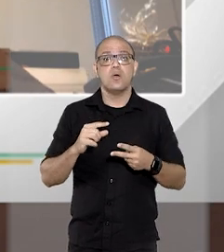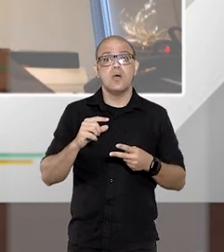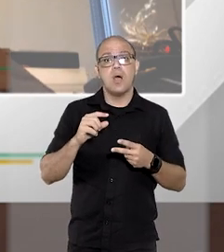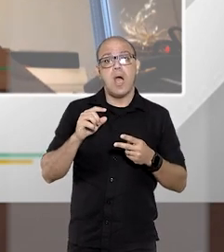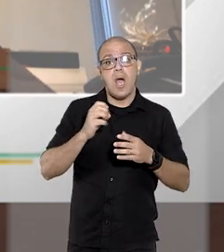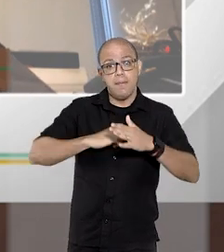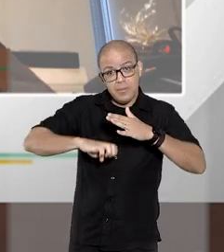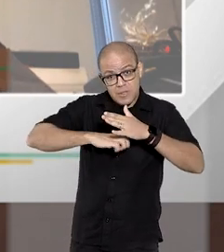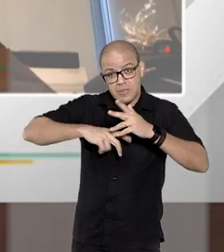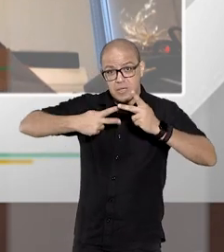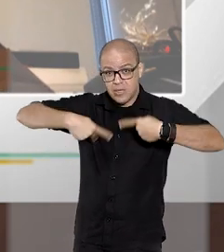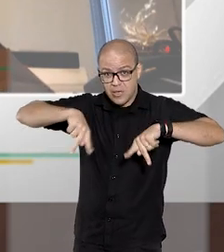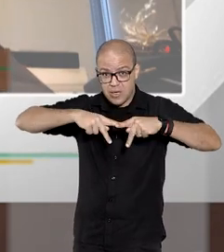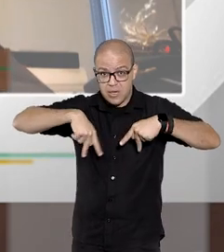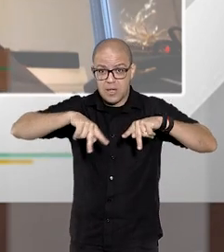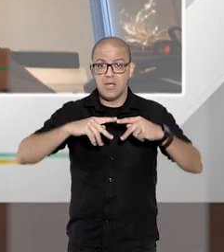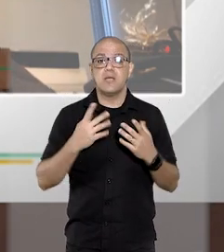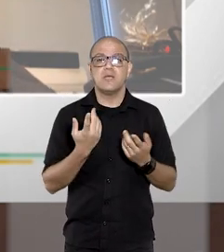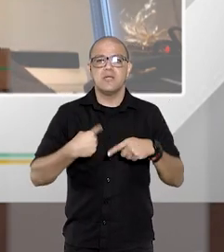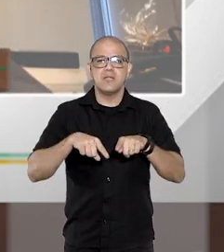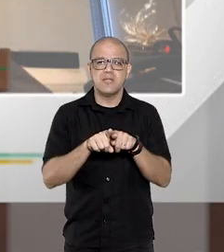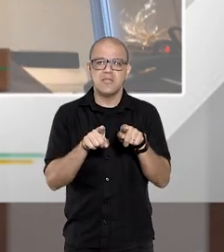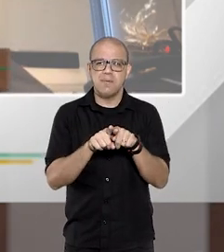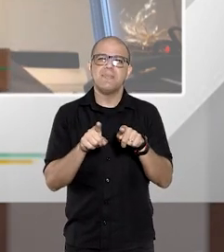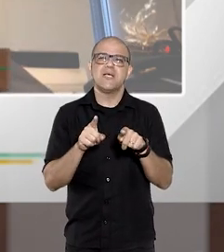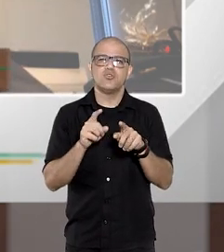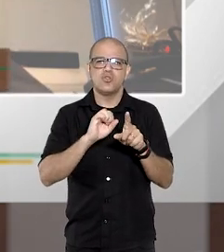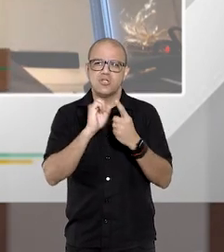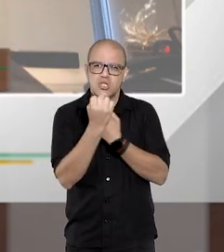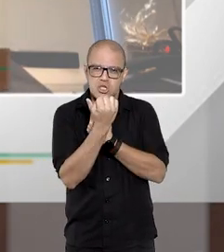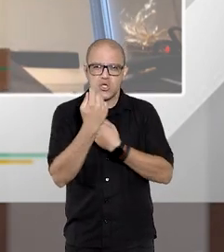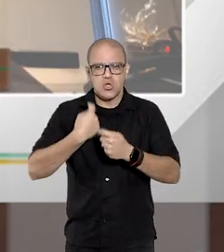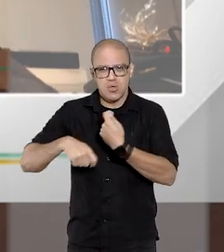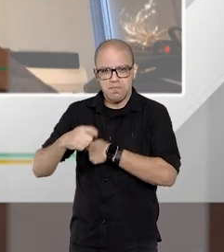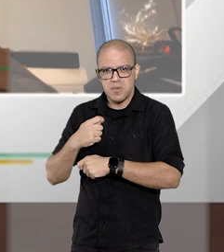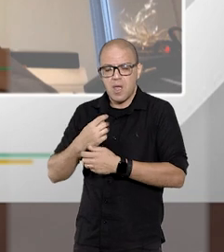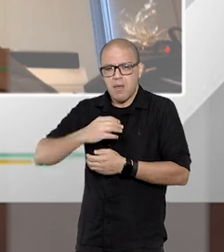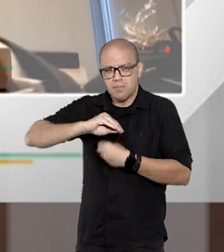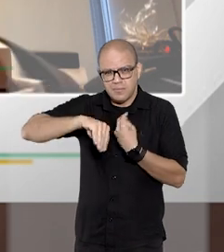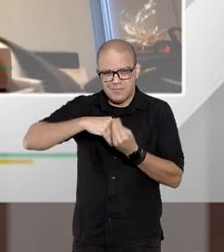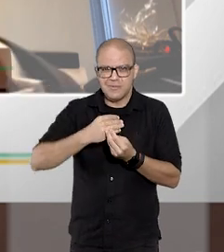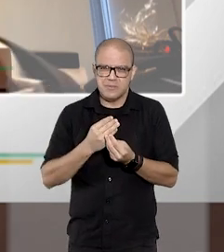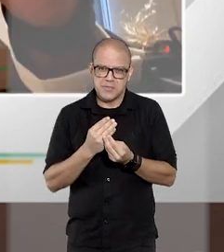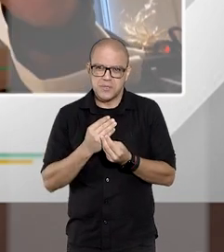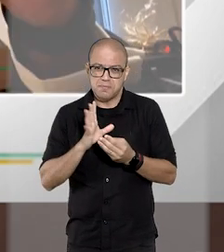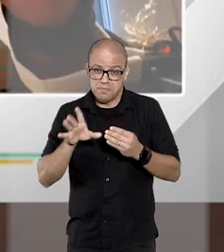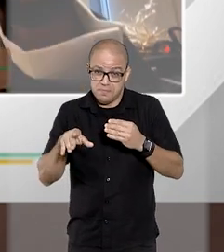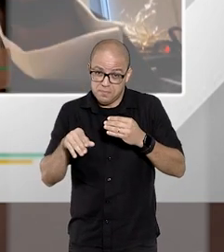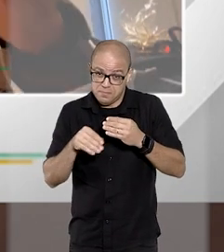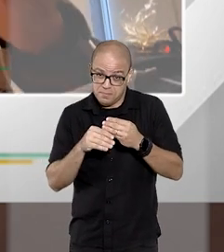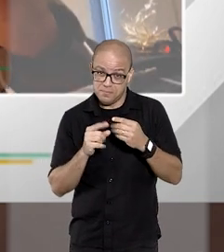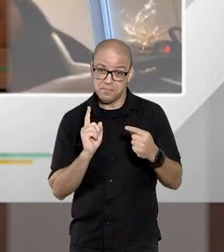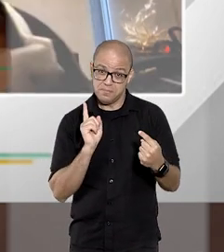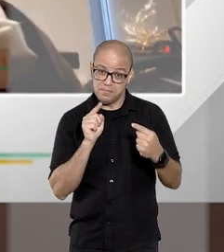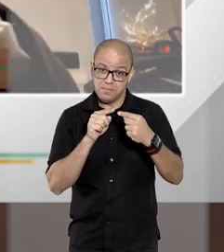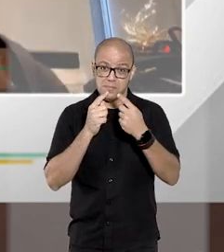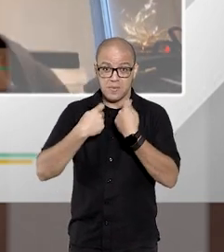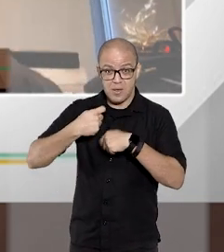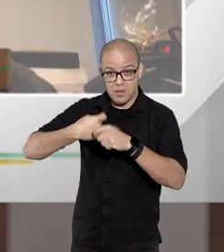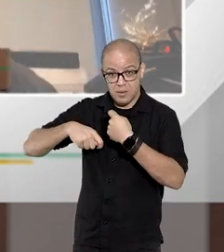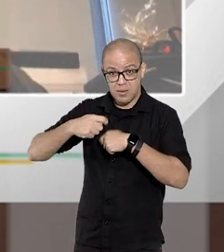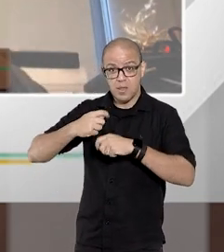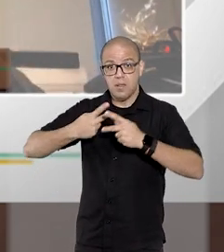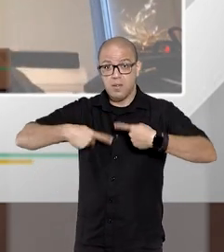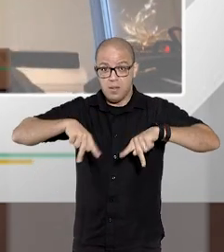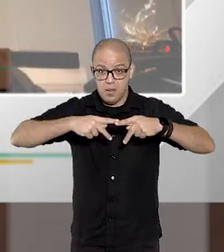empresas públicas e a sociedade de economia mista, elas, embora integrem o conceito de